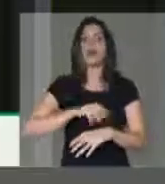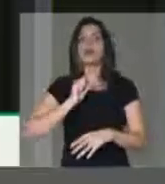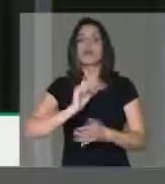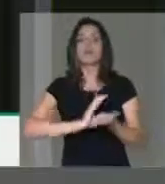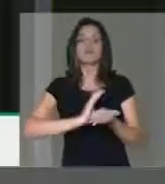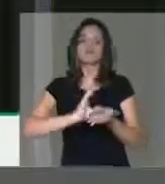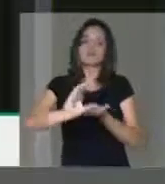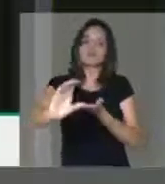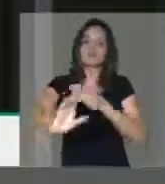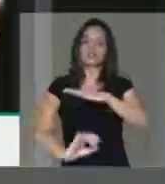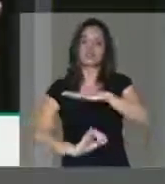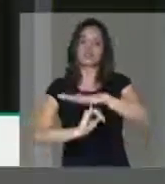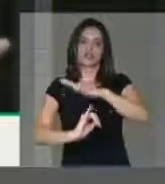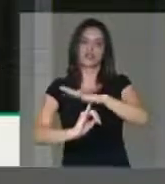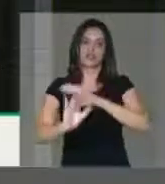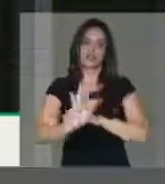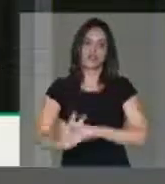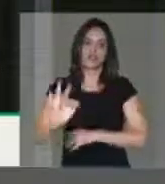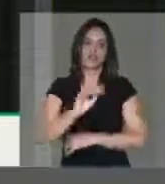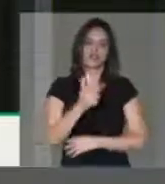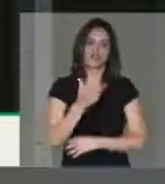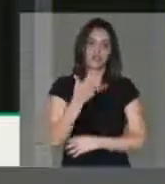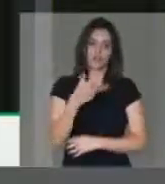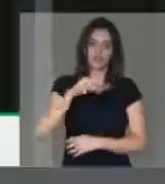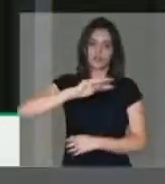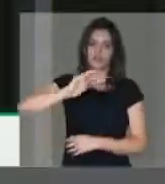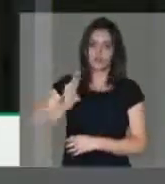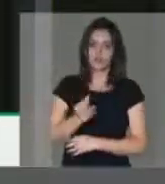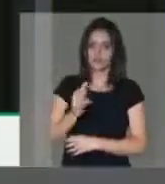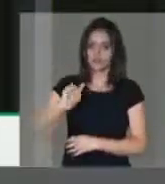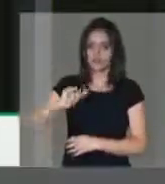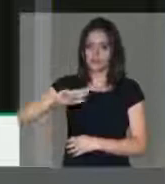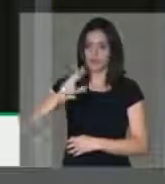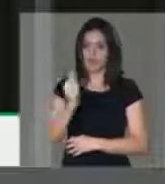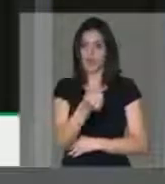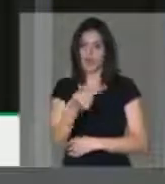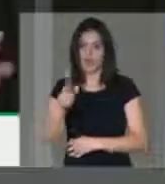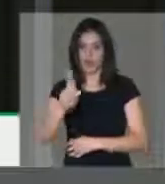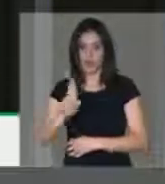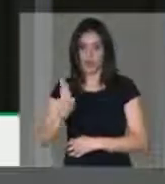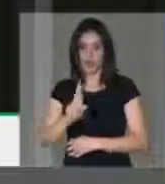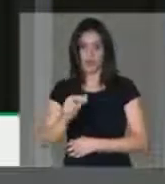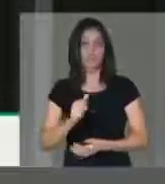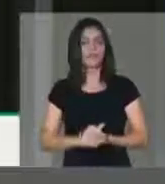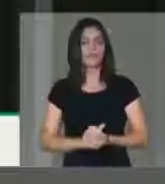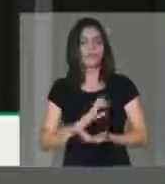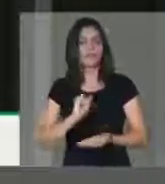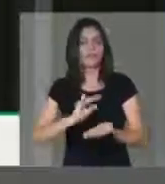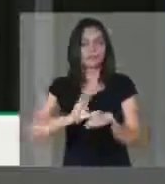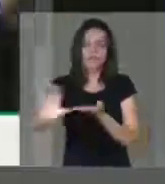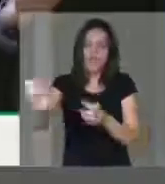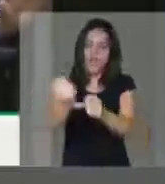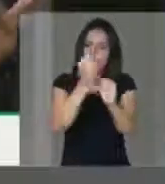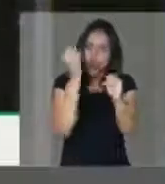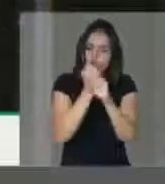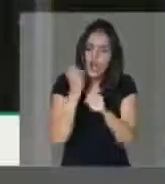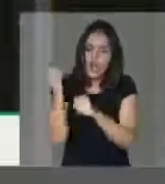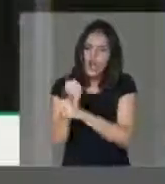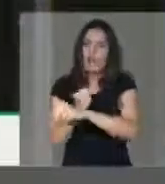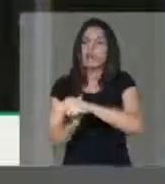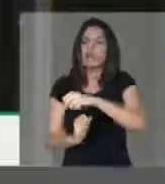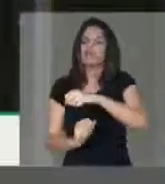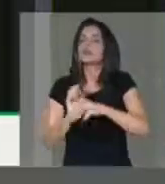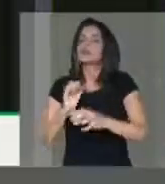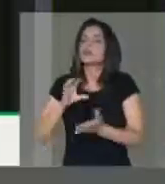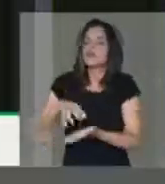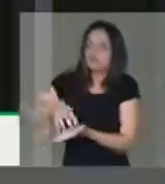para o Instituto Federal. São 12 milhões e 300 mil reais que serão investidos em obras em todas as unidades